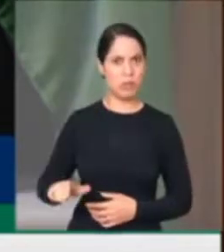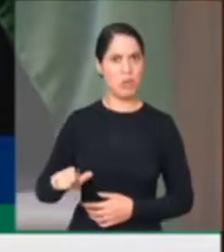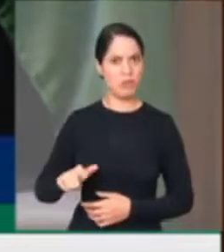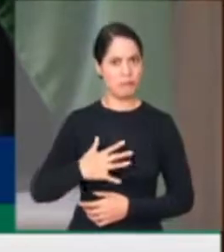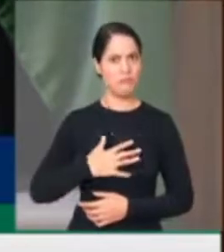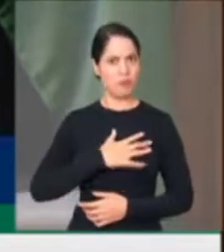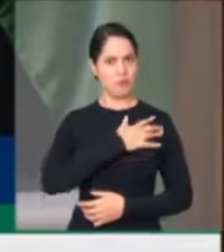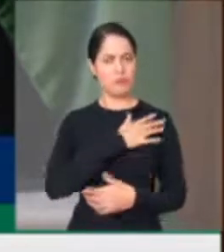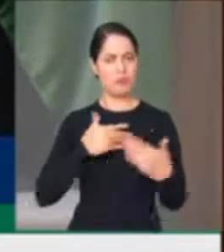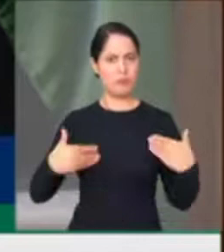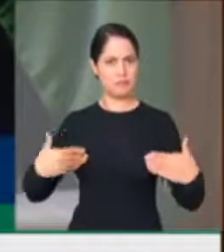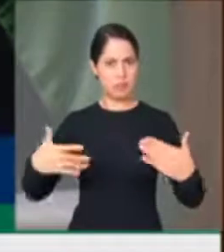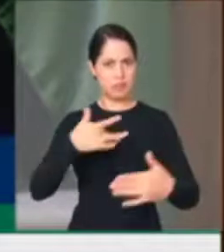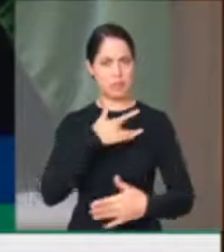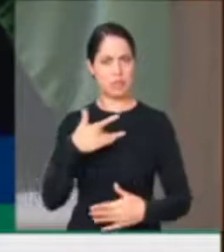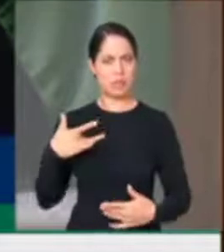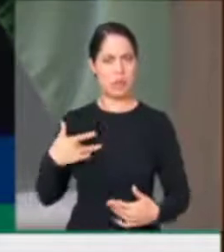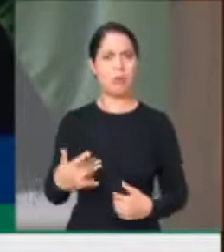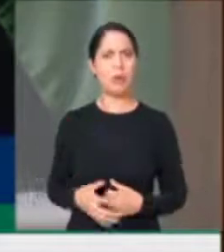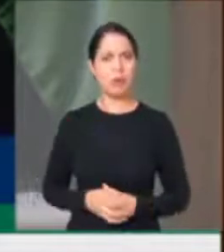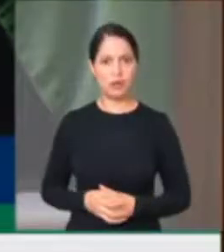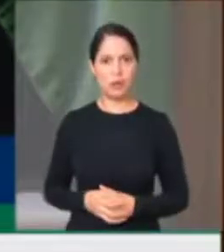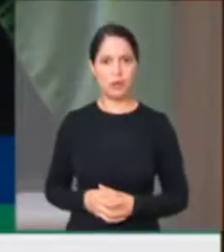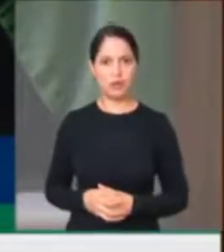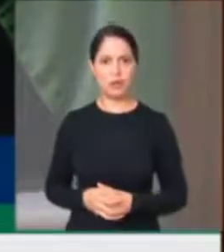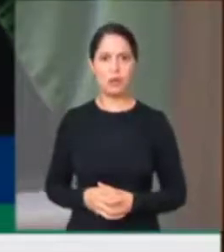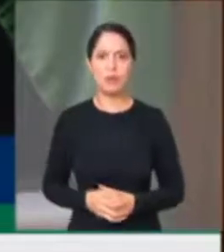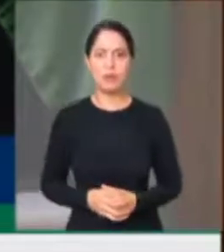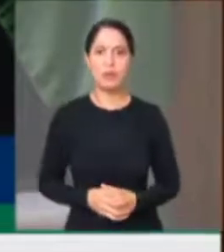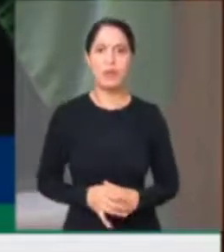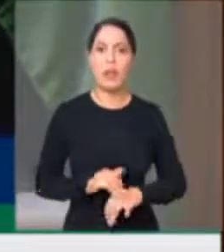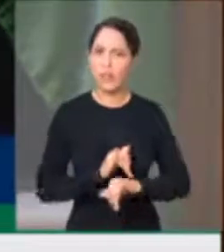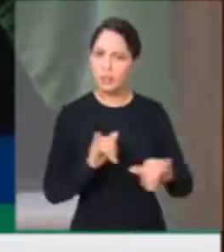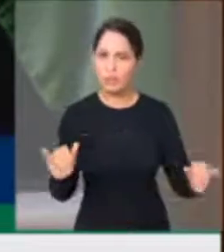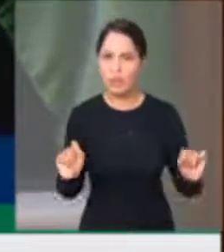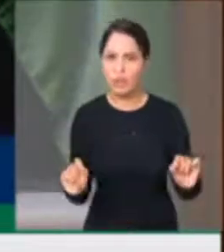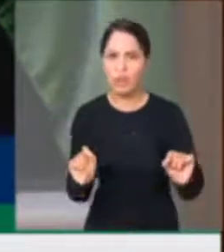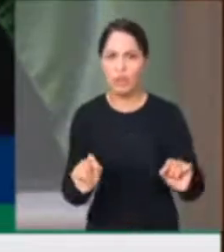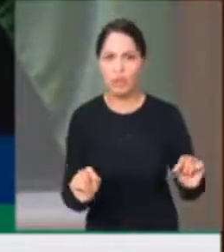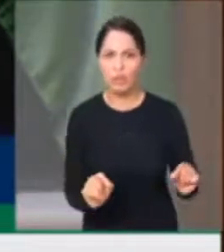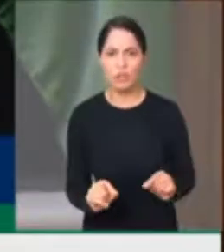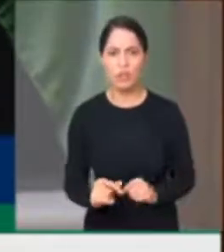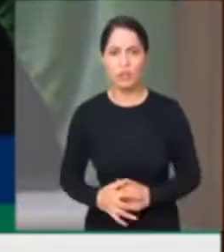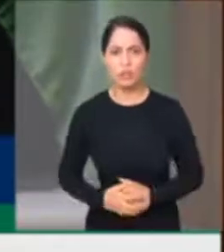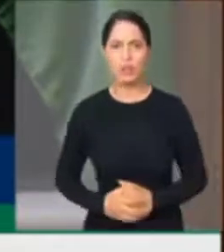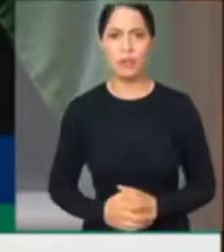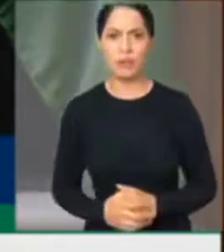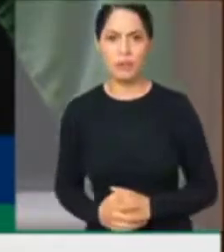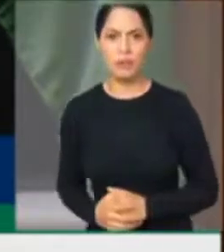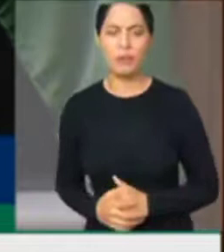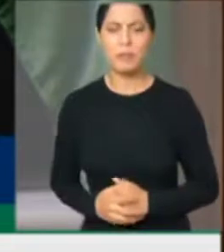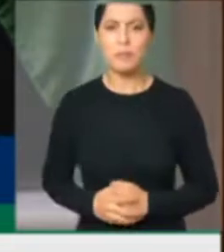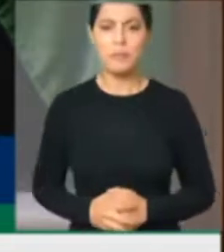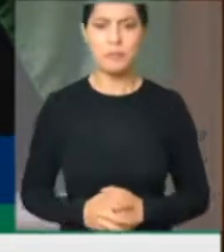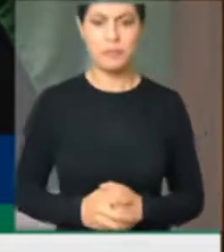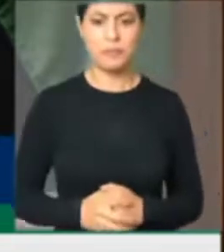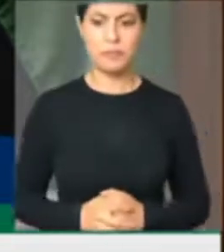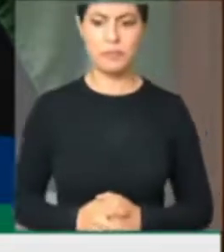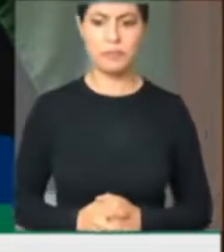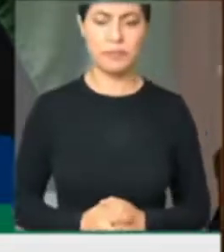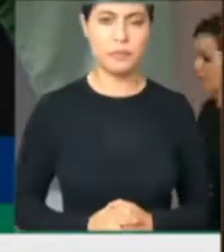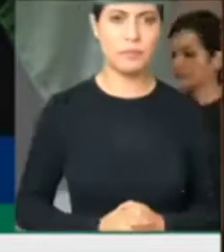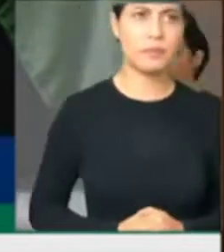alegou que tinha sintomas de Covid para não comparecer amanhã na audiência onde seria